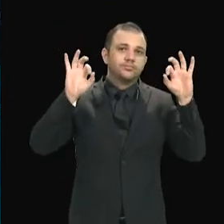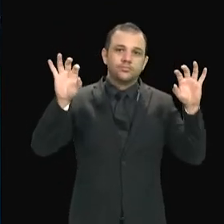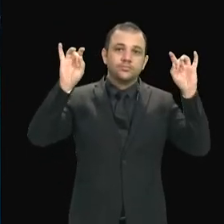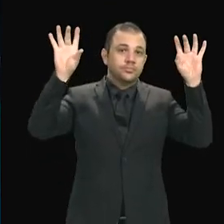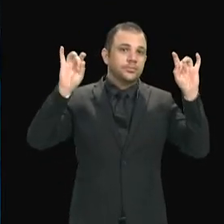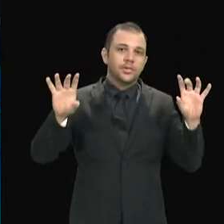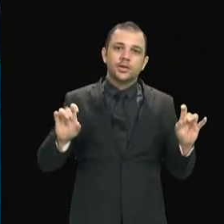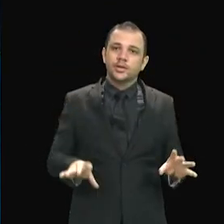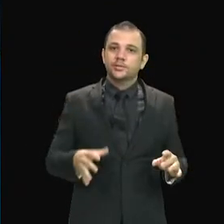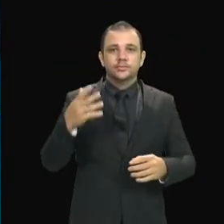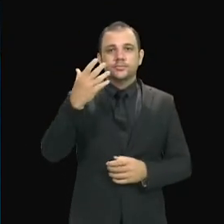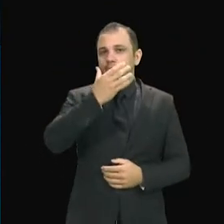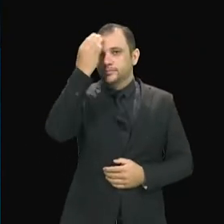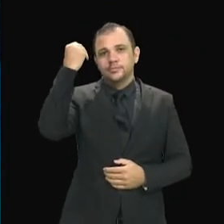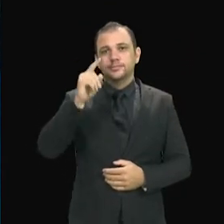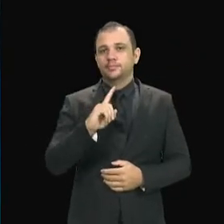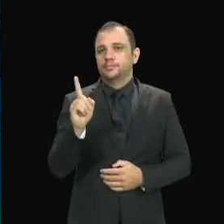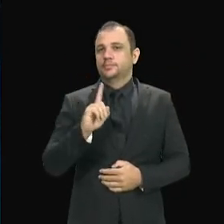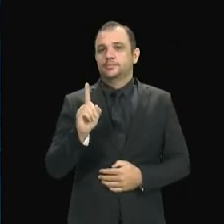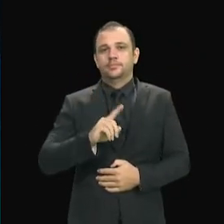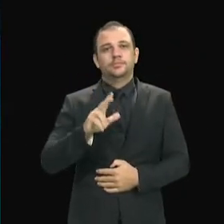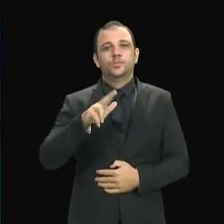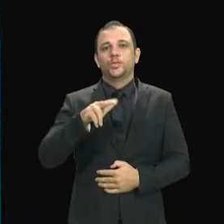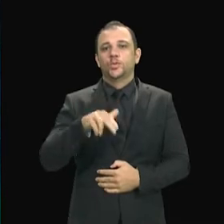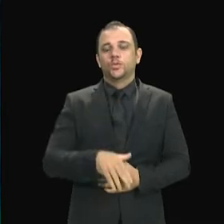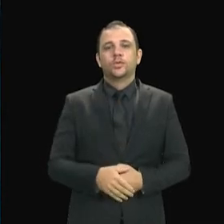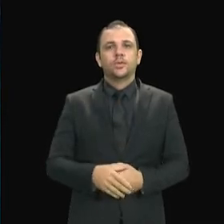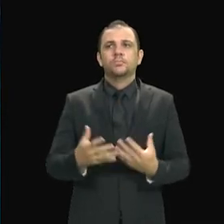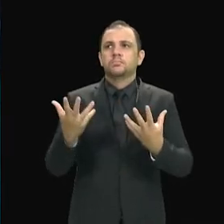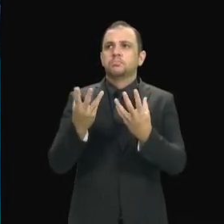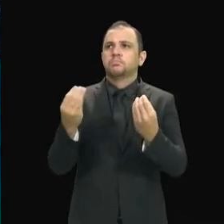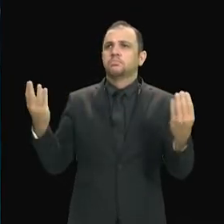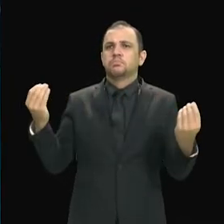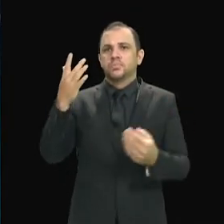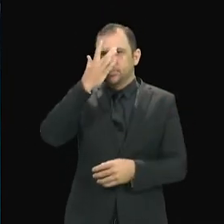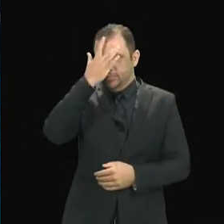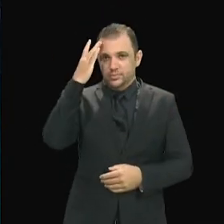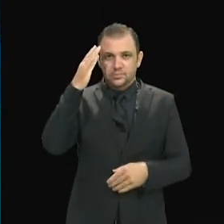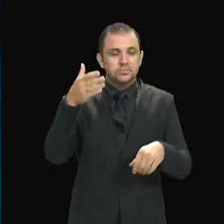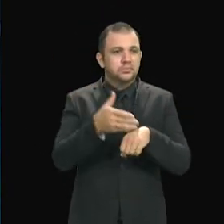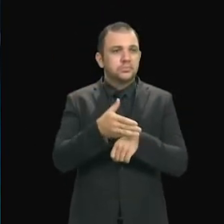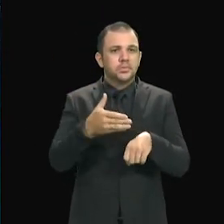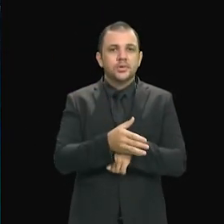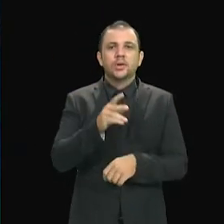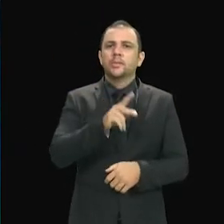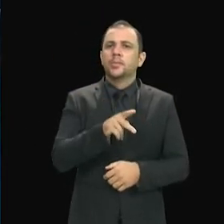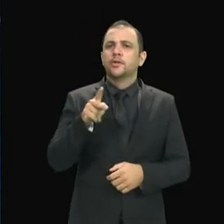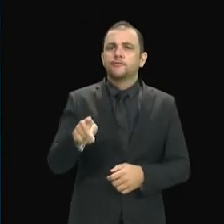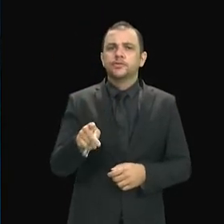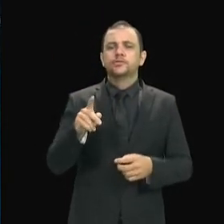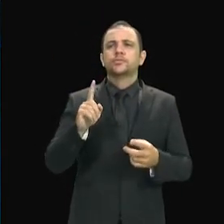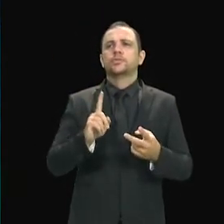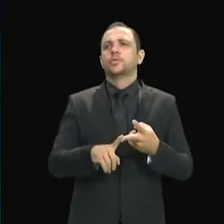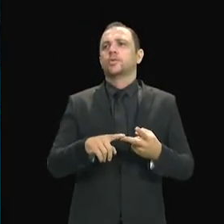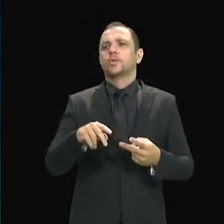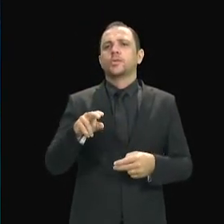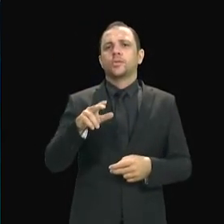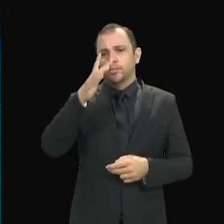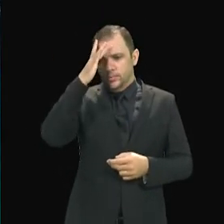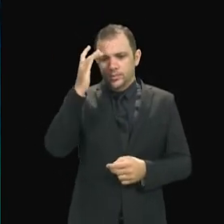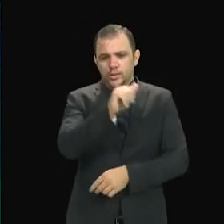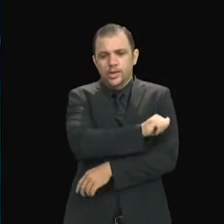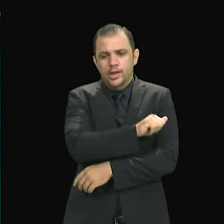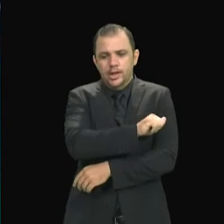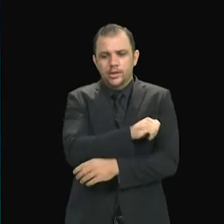inesquecível. Centenas e centenas de pessoas, entre professores, universitários,